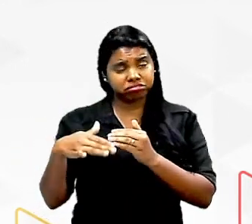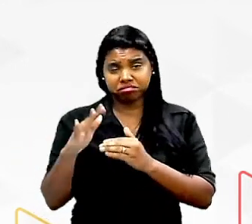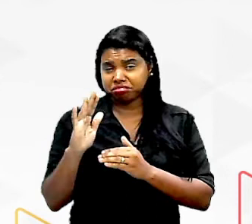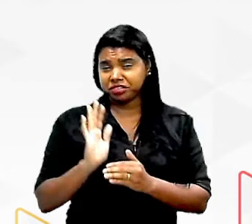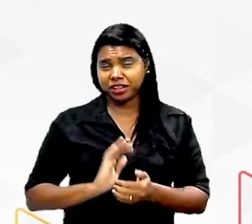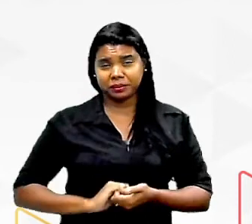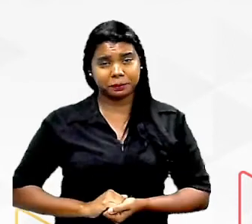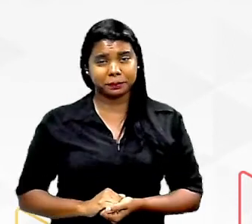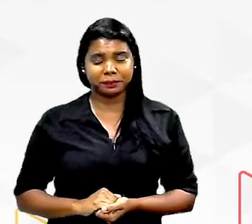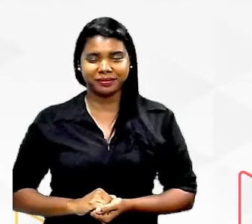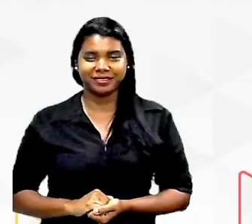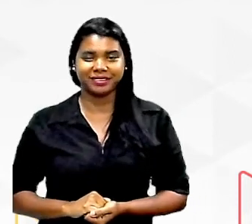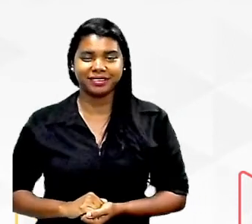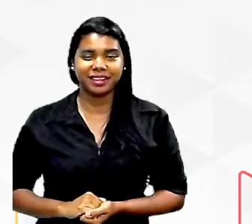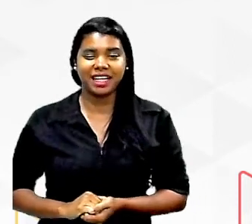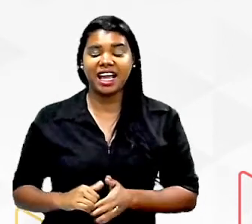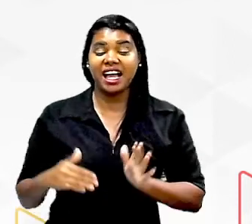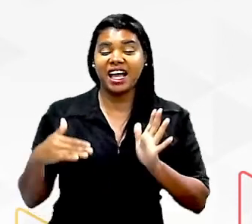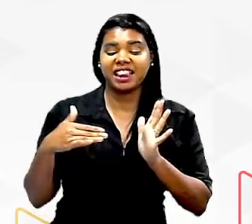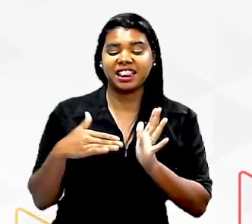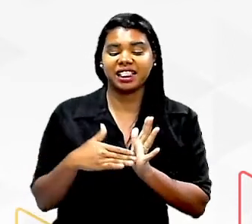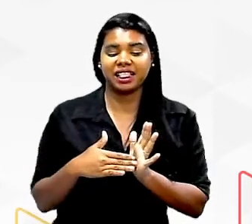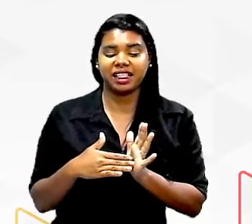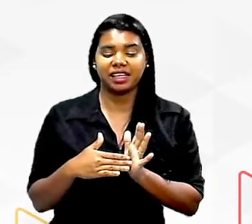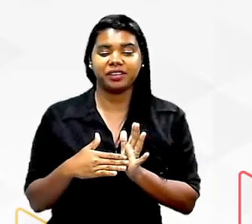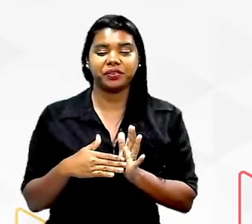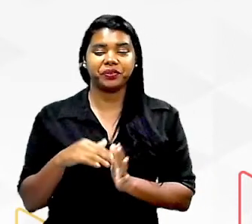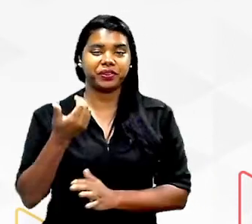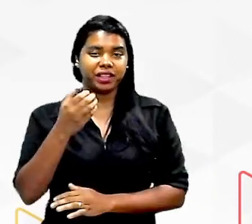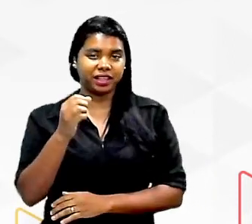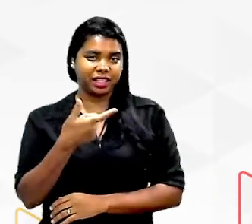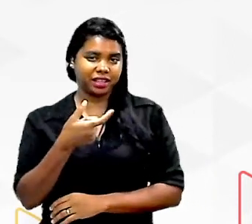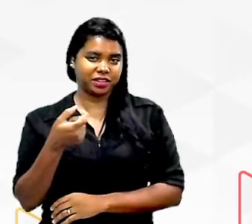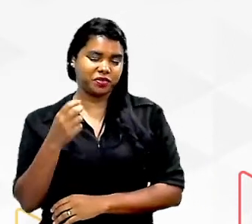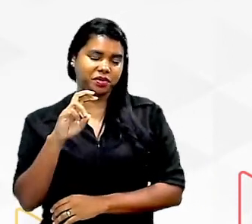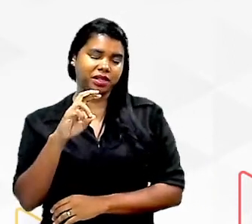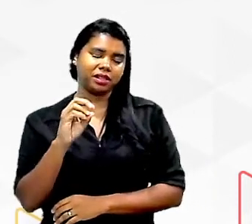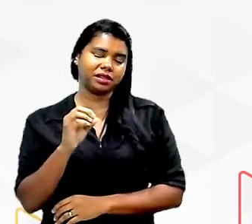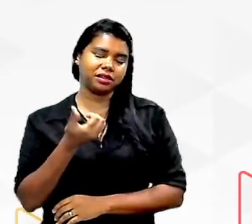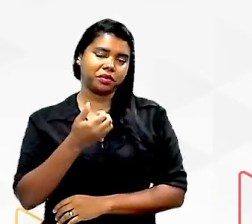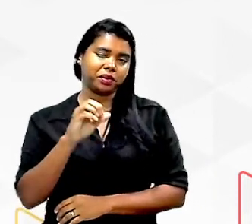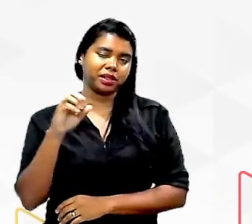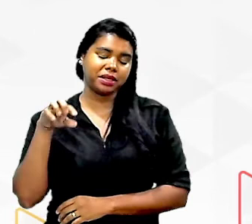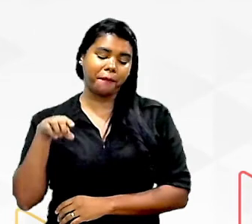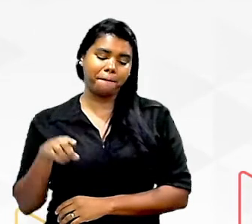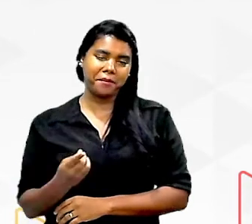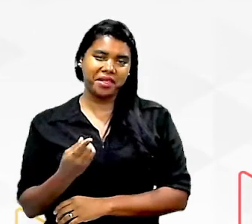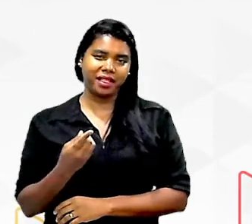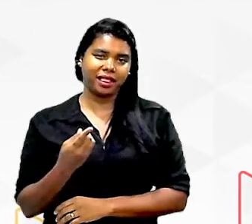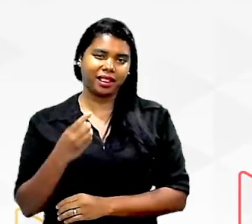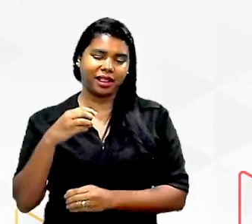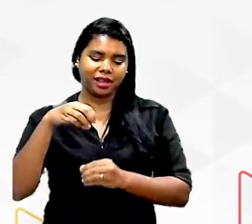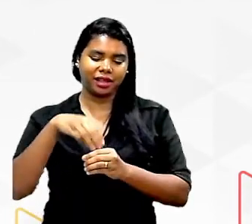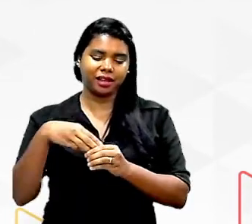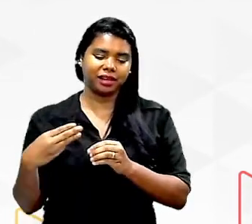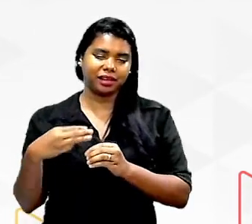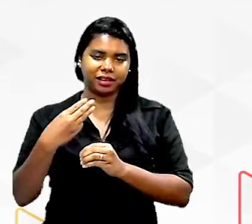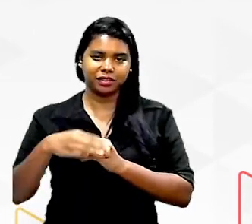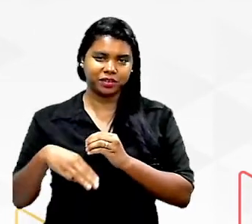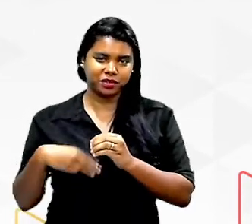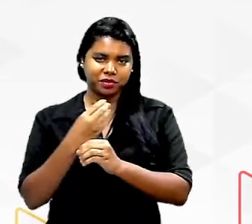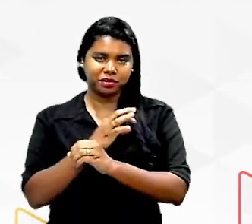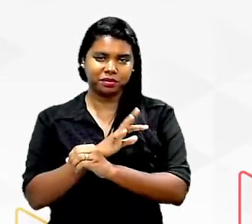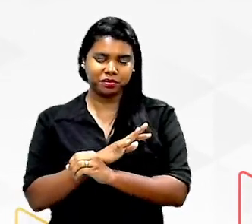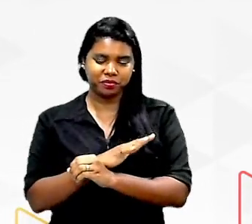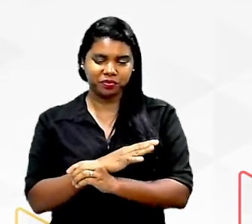cessivamente até que quando eu tenho dez vinte cinquenta cem milhares de moléculas de aminoácidos lig